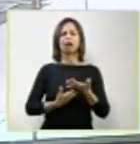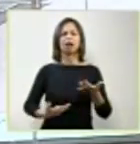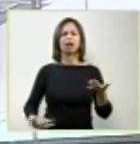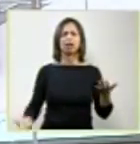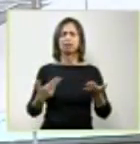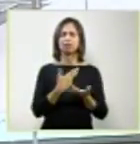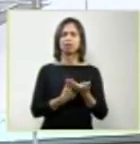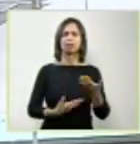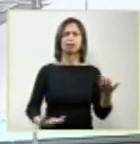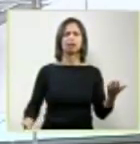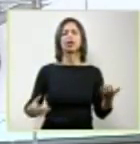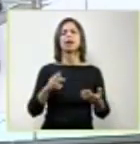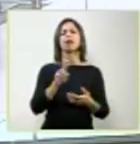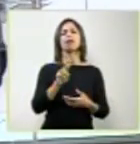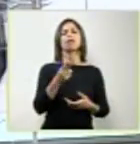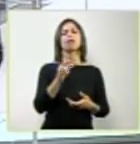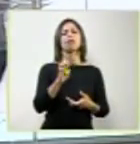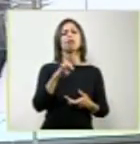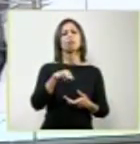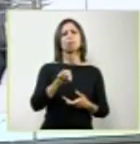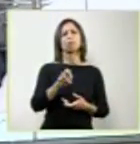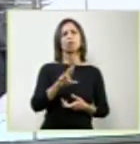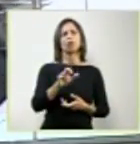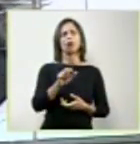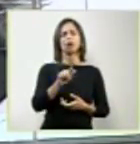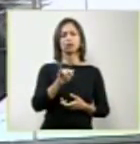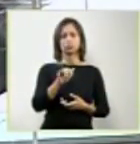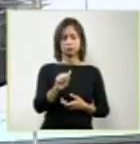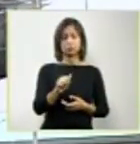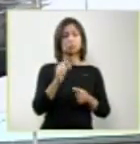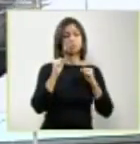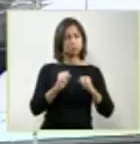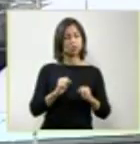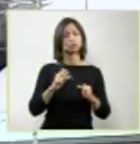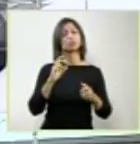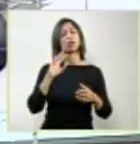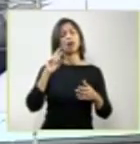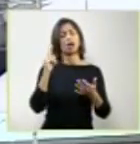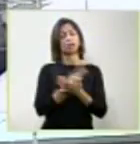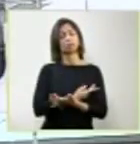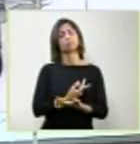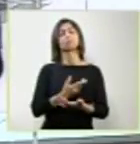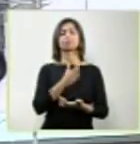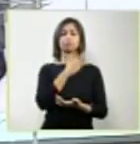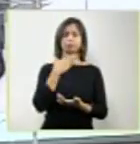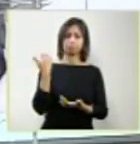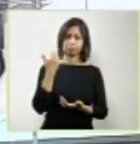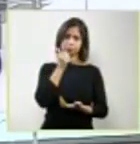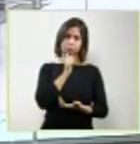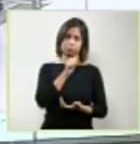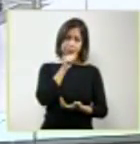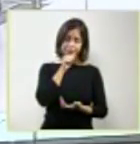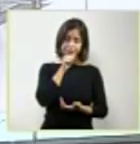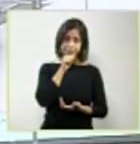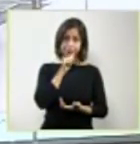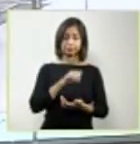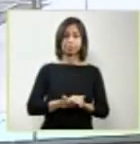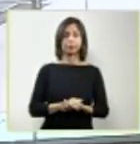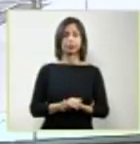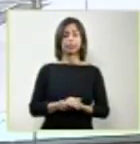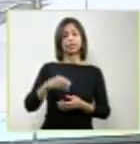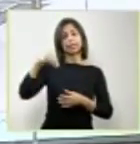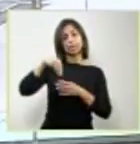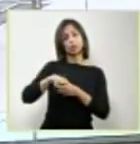causas de mortalidade materna elevada, mesmo em gestações de fetos viáveis. Num